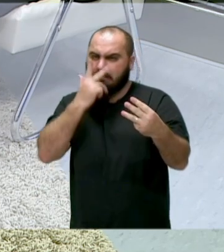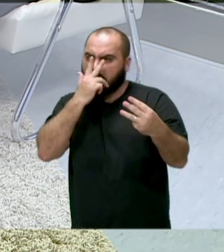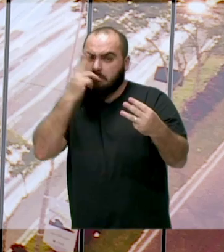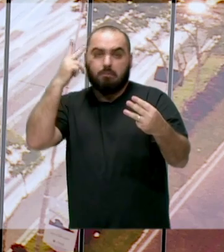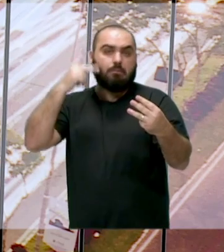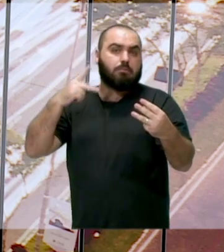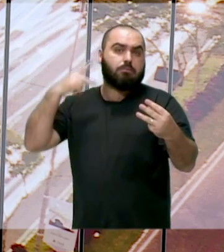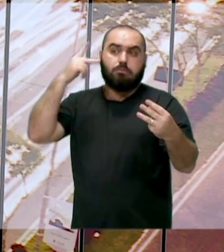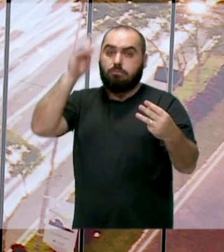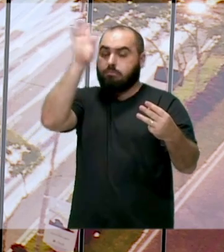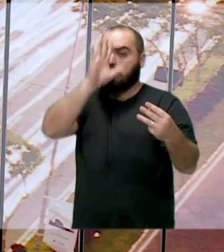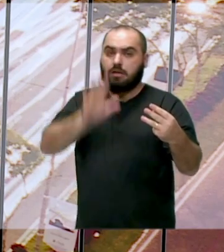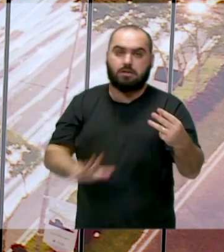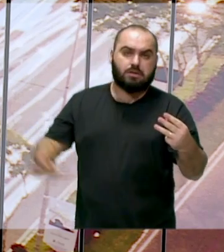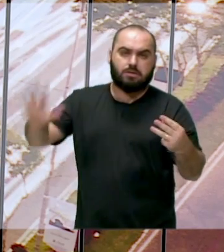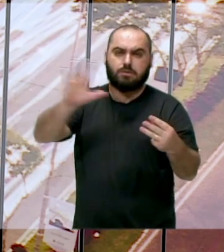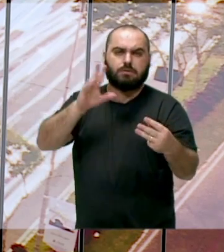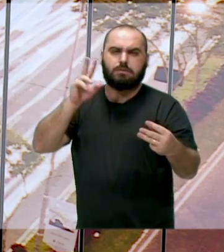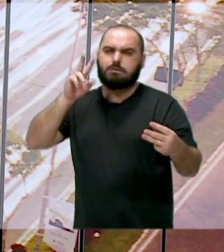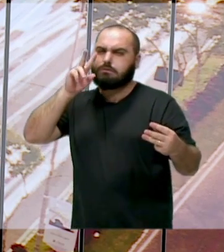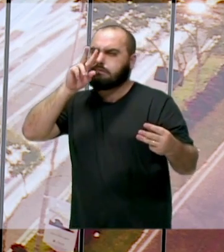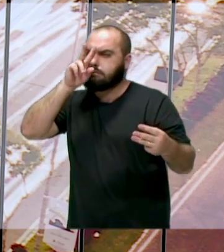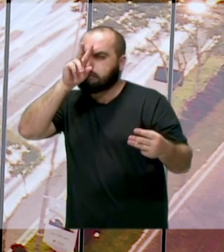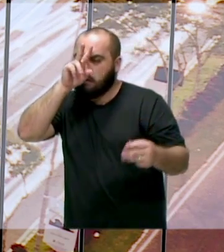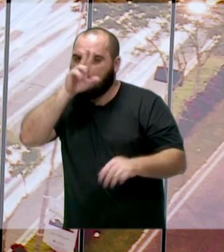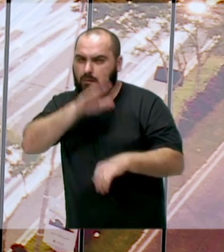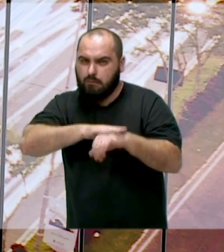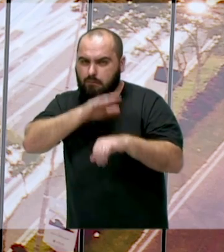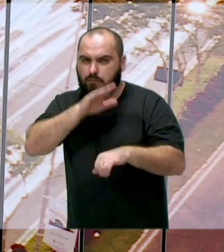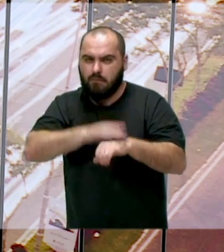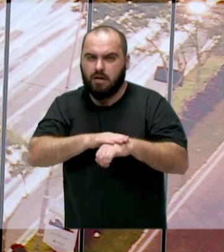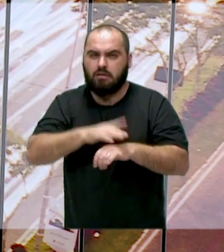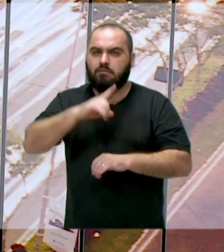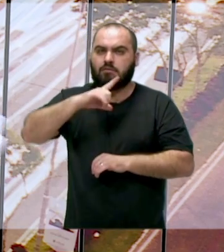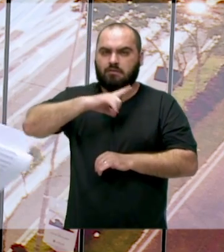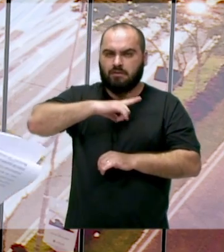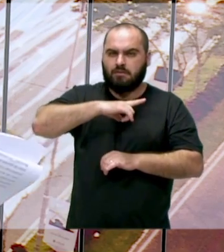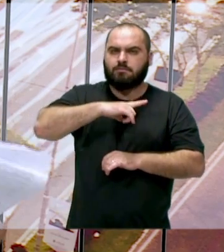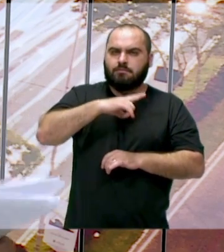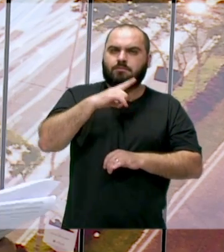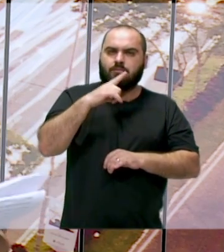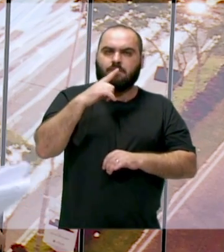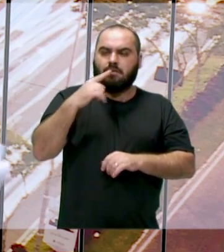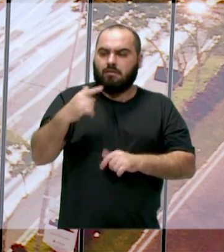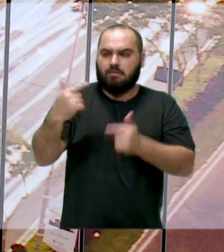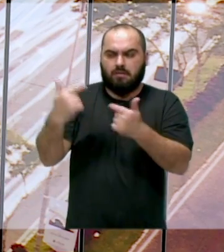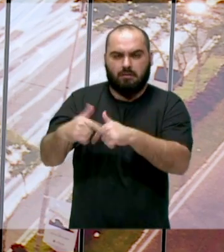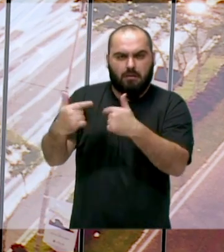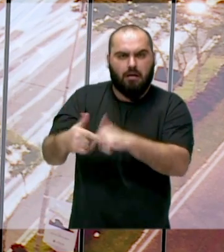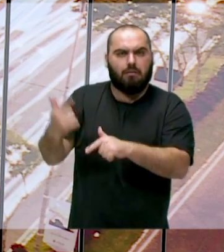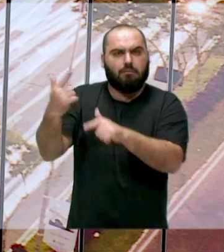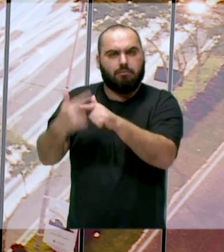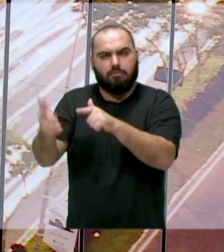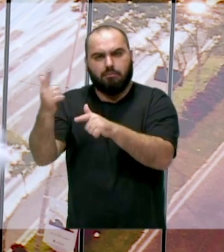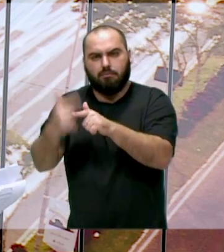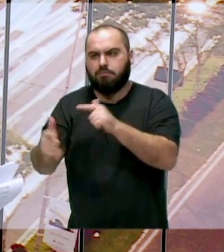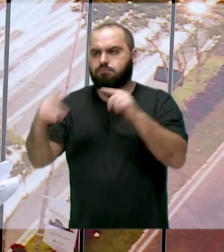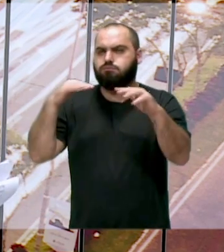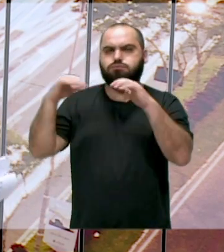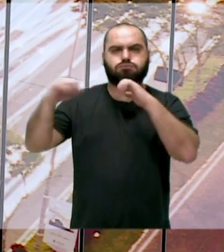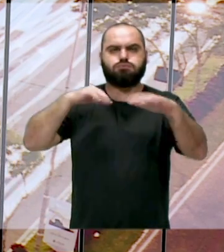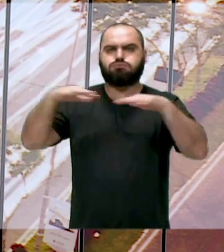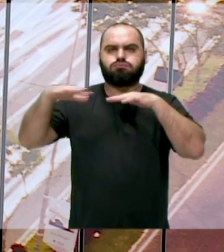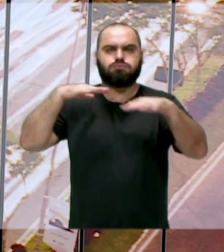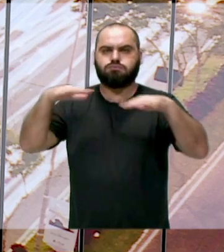país se intensificou muito, ficou mais, houveram muitas demandas, muita manifestação popular,